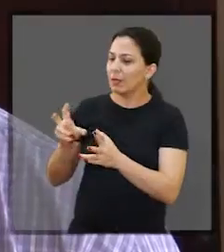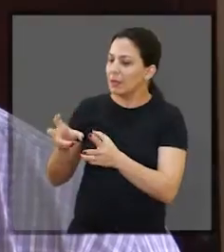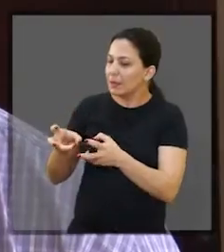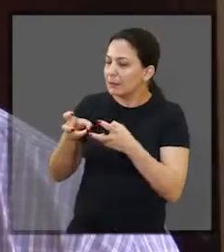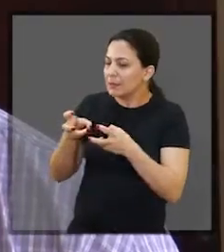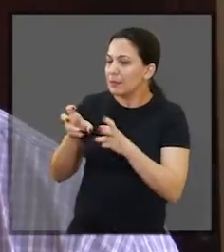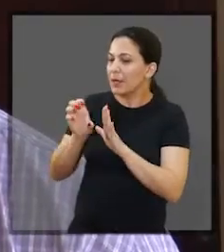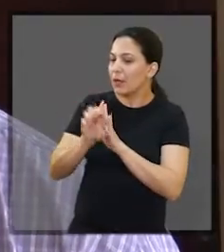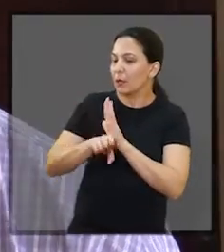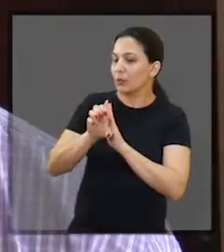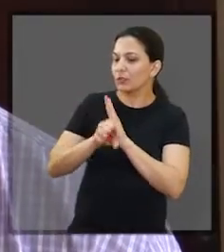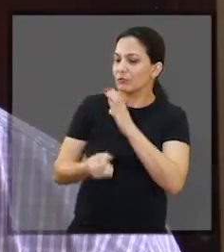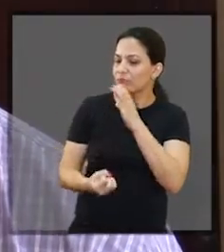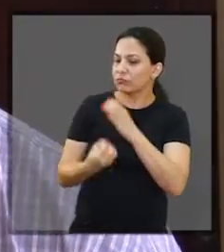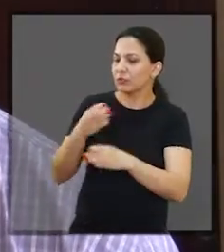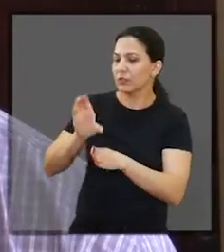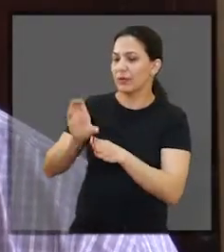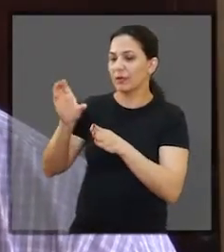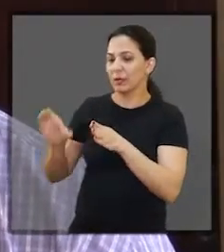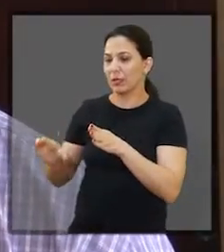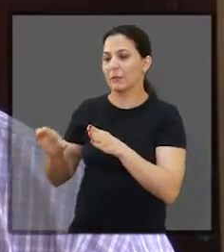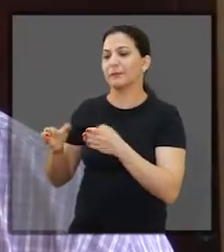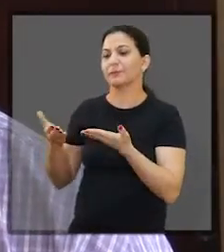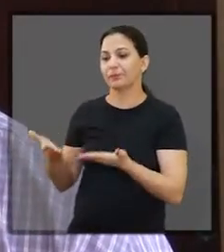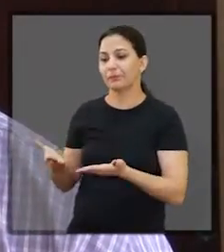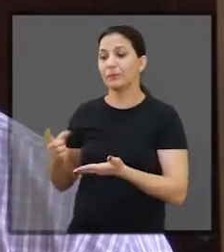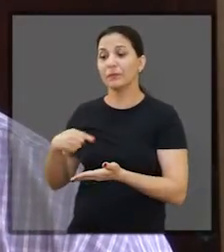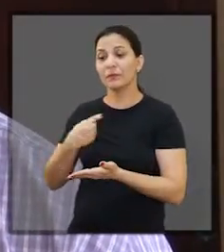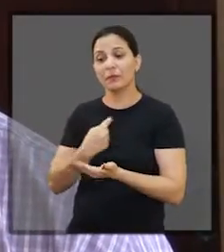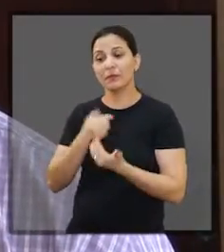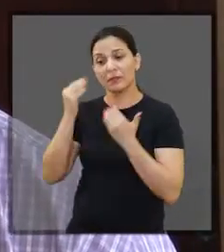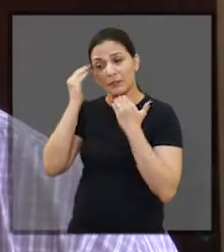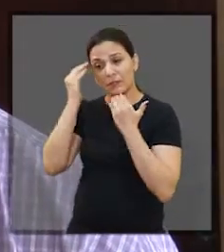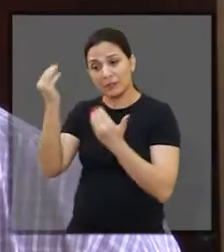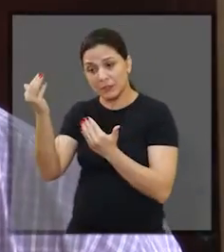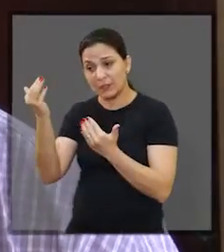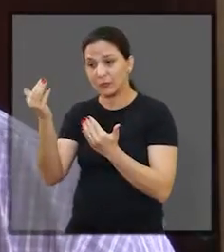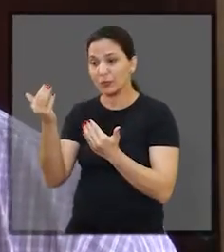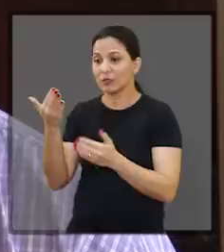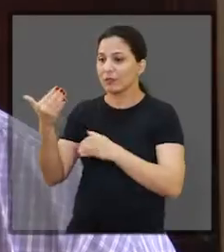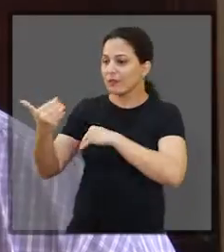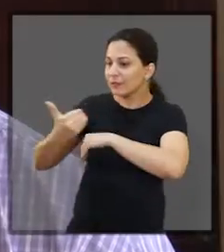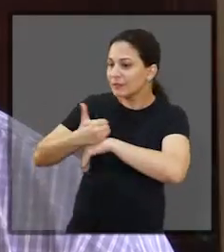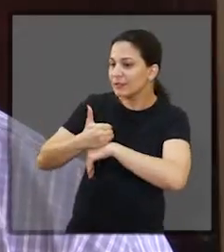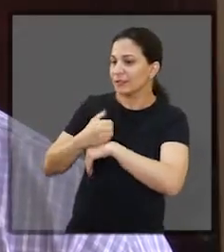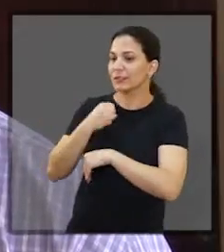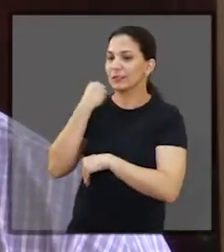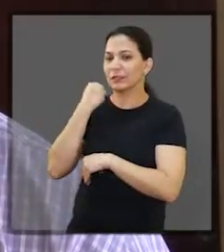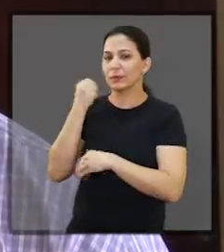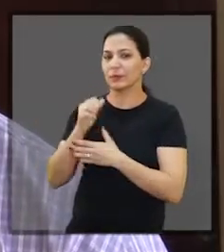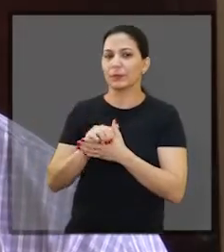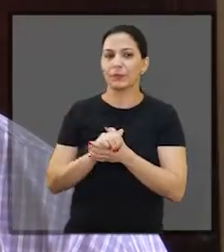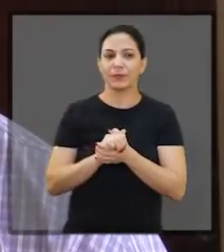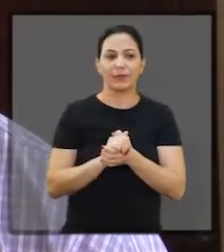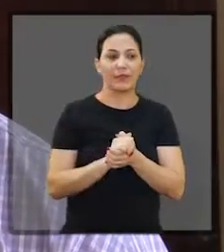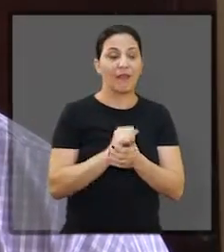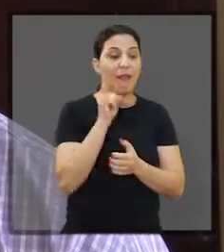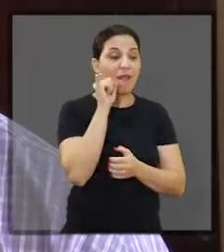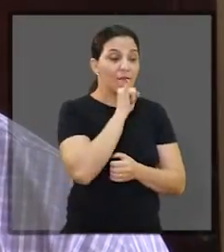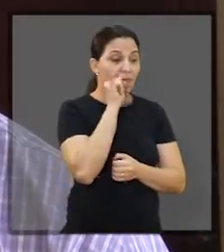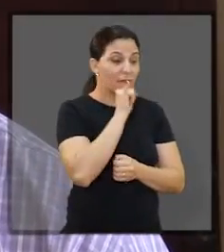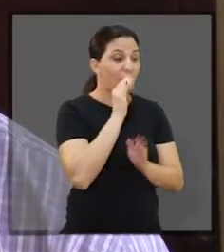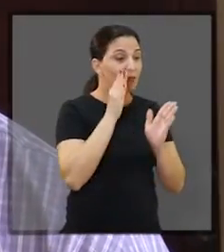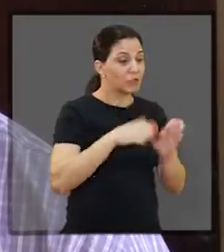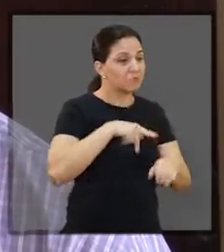conceitos aí para ser implantado na Câmara Municipal. Então, sou muito grato à visita do nosso senador.